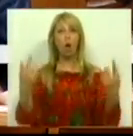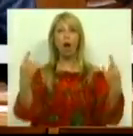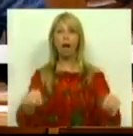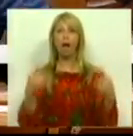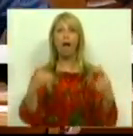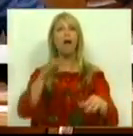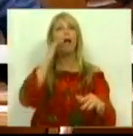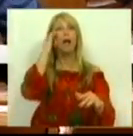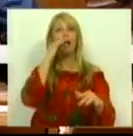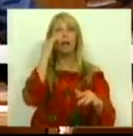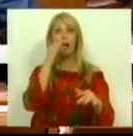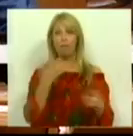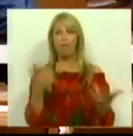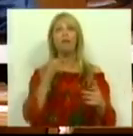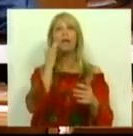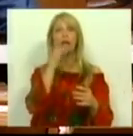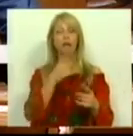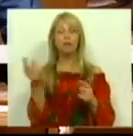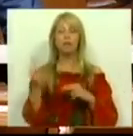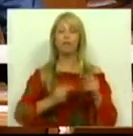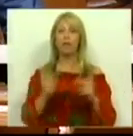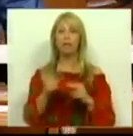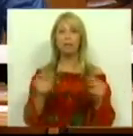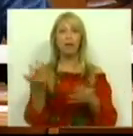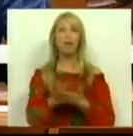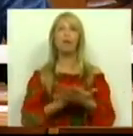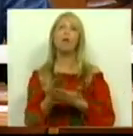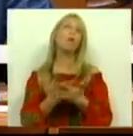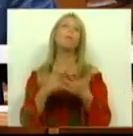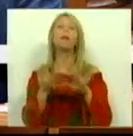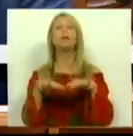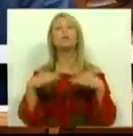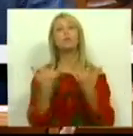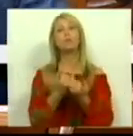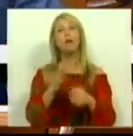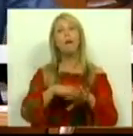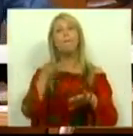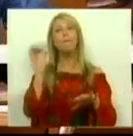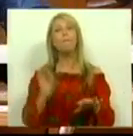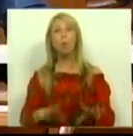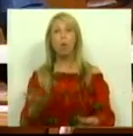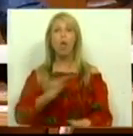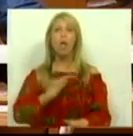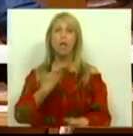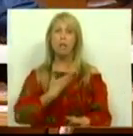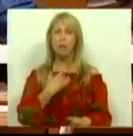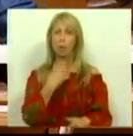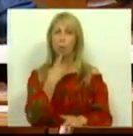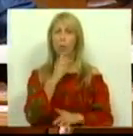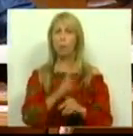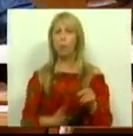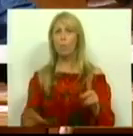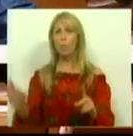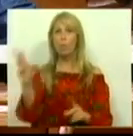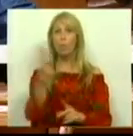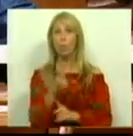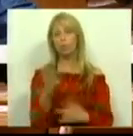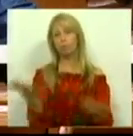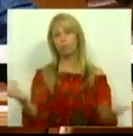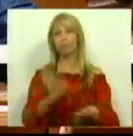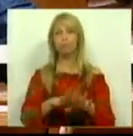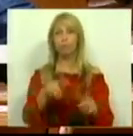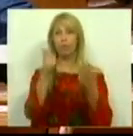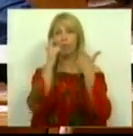uma grave crise financeira, económica e social, fruto de um endividamento galopante como resultado de uma